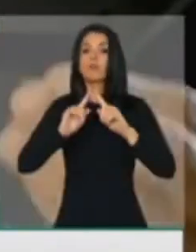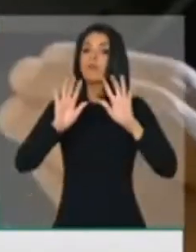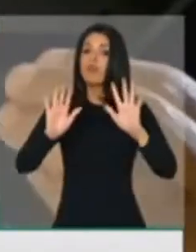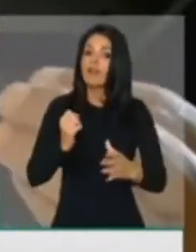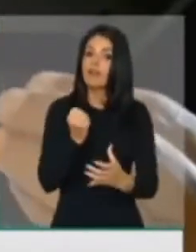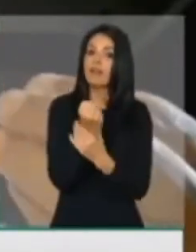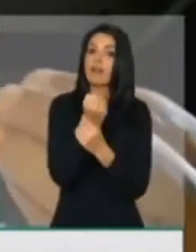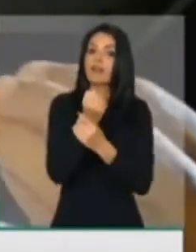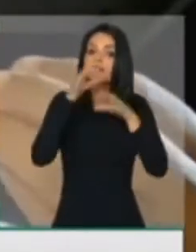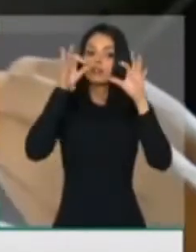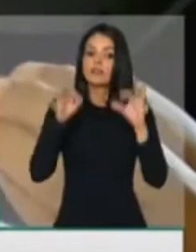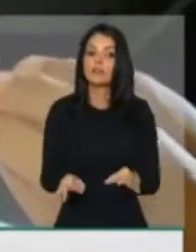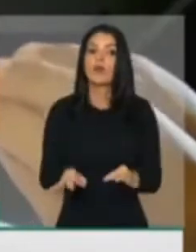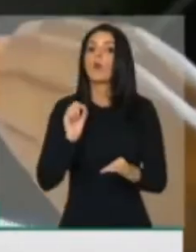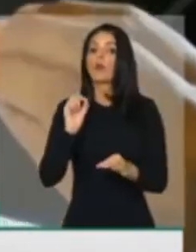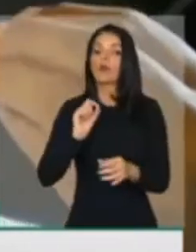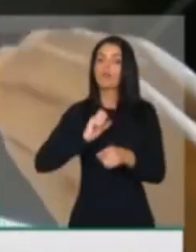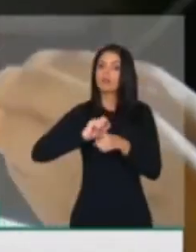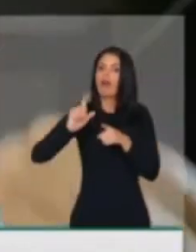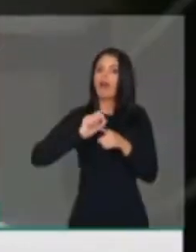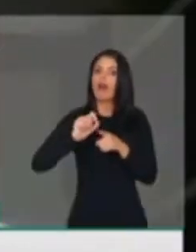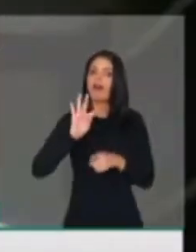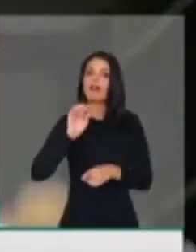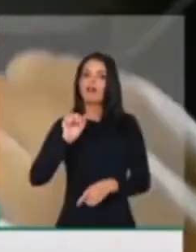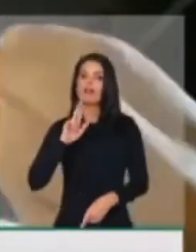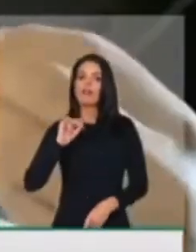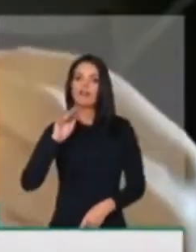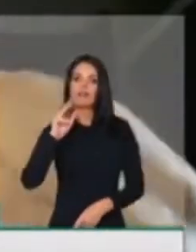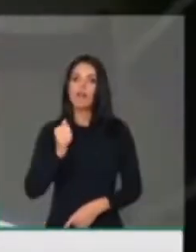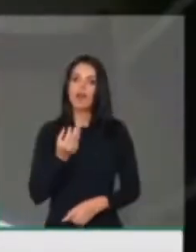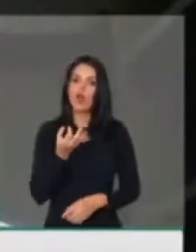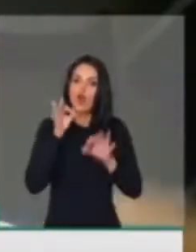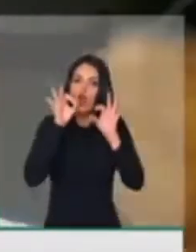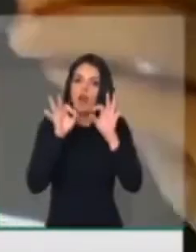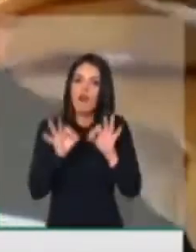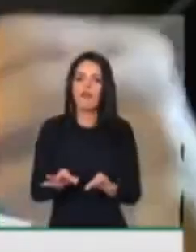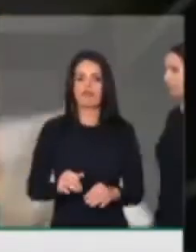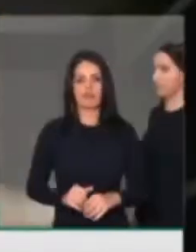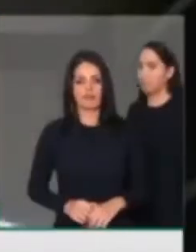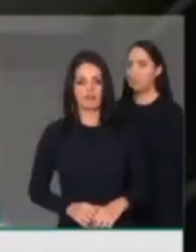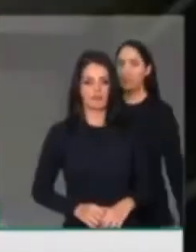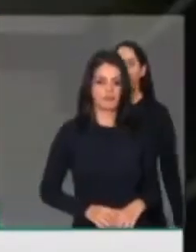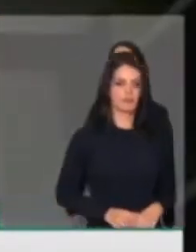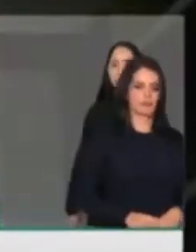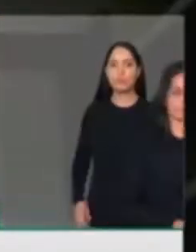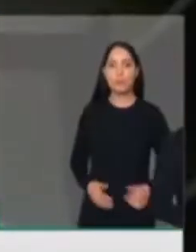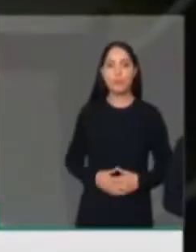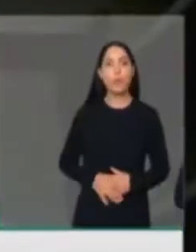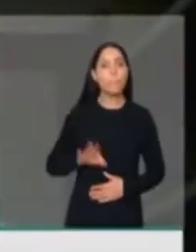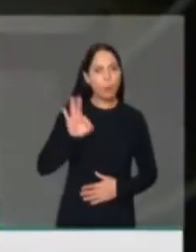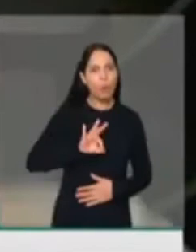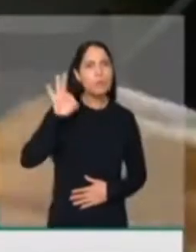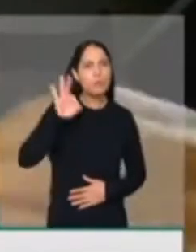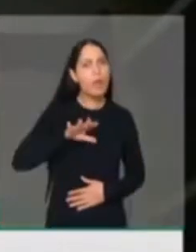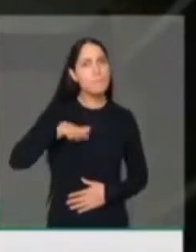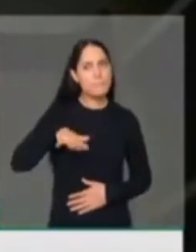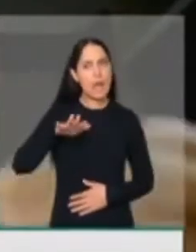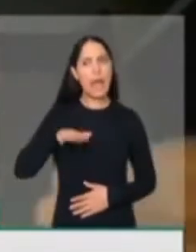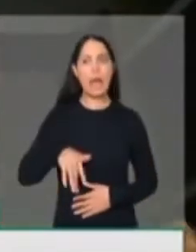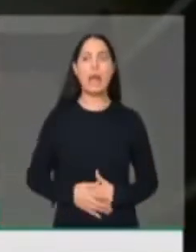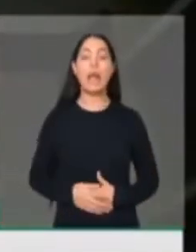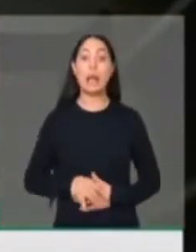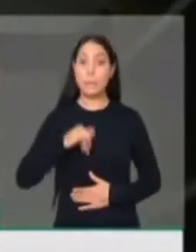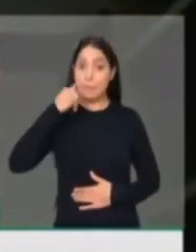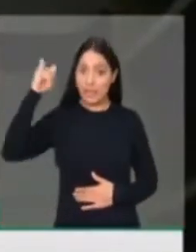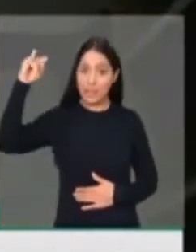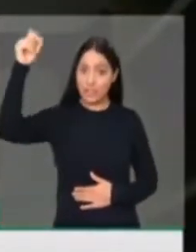garantindo uma tarifa correta, uma tarifa barata, não só para quem tem energia solar, mas para